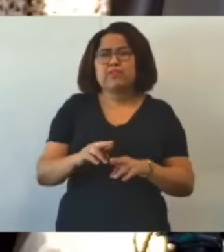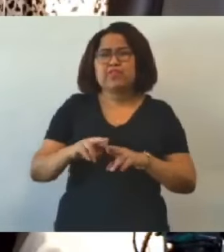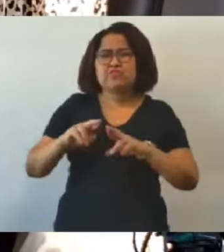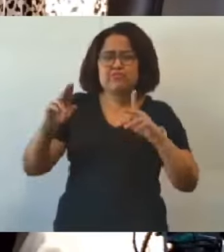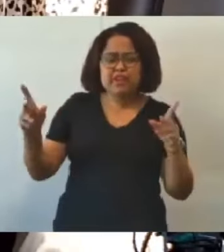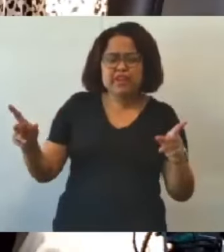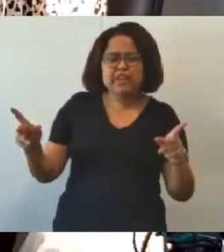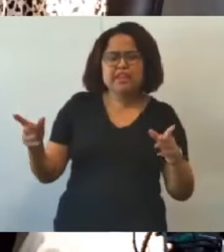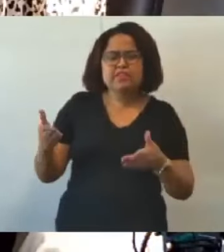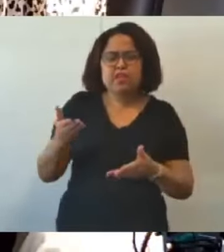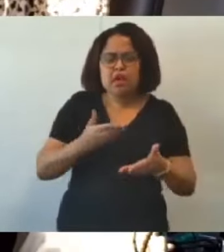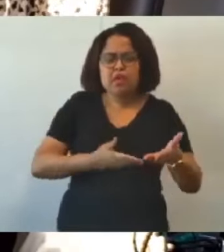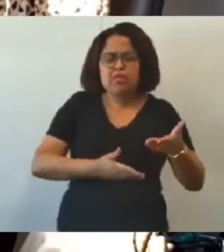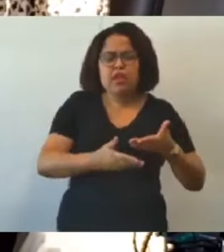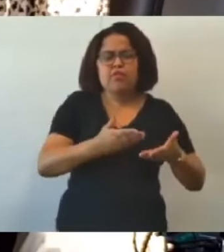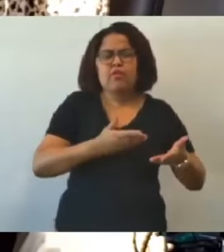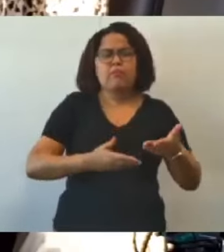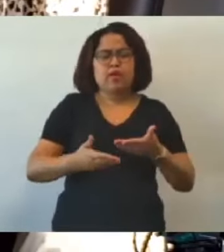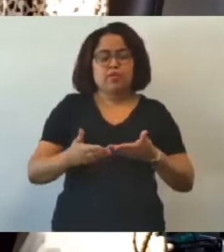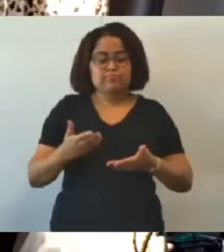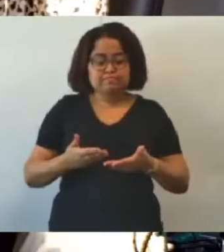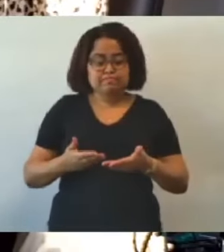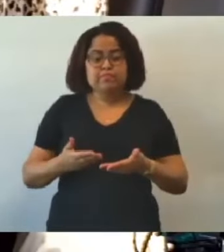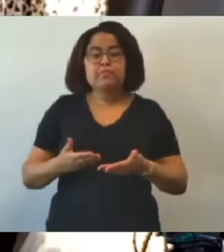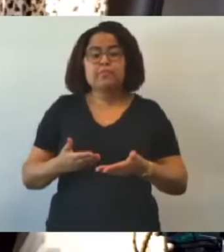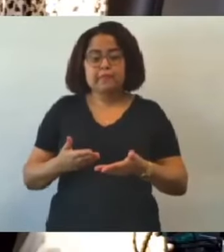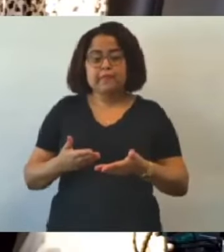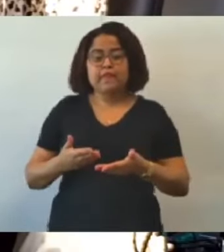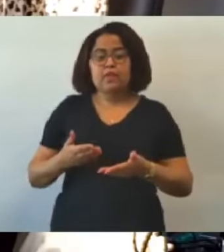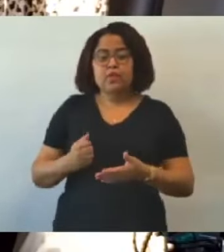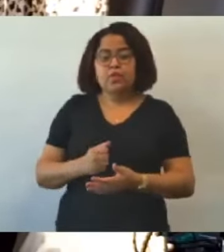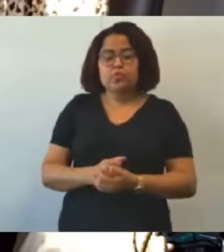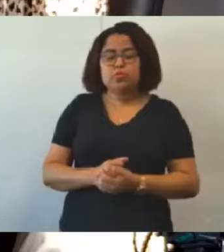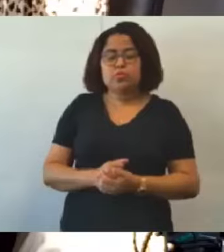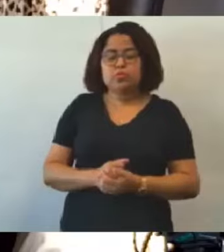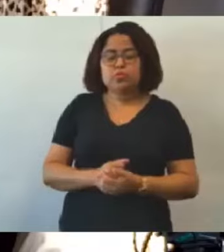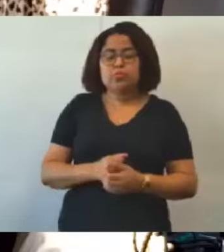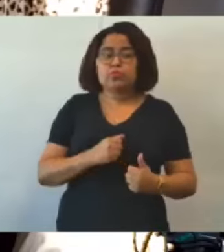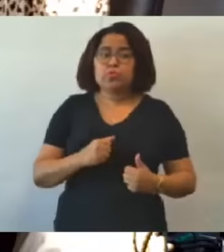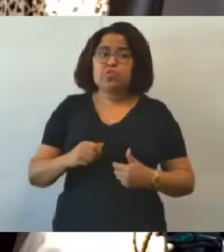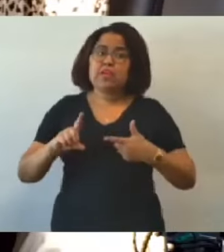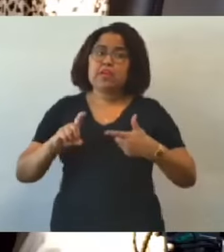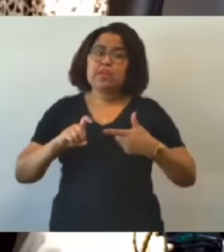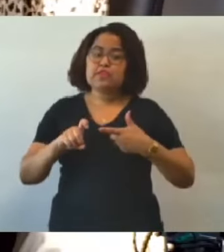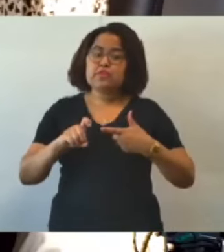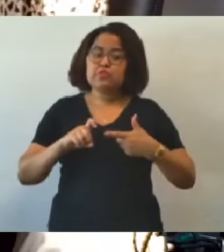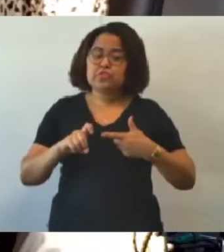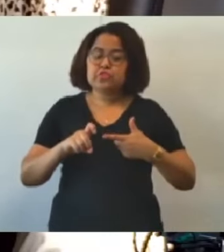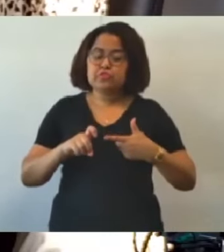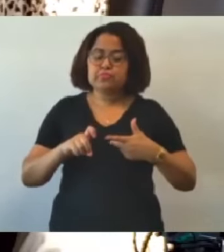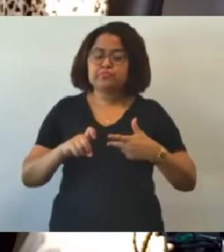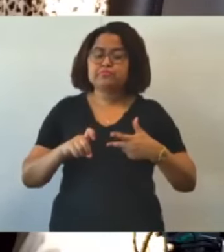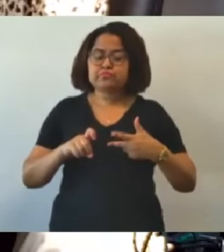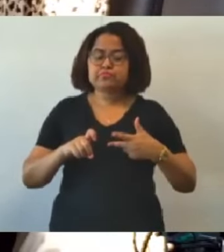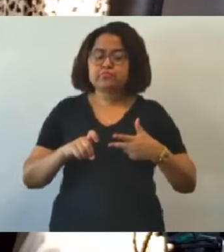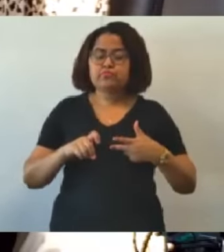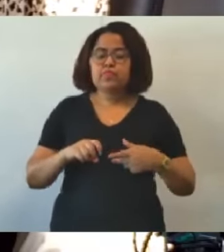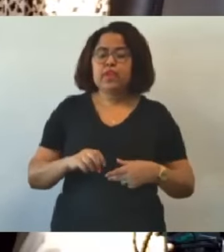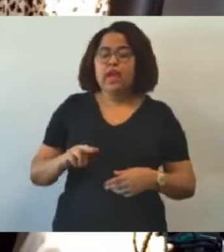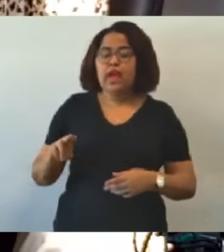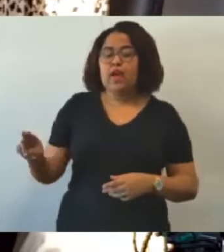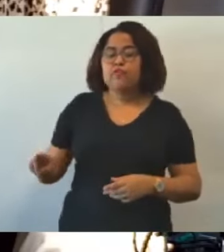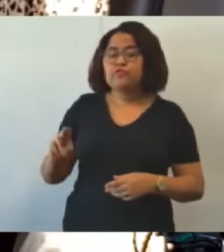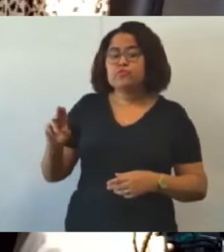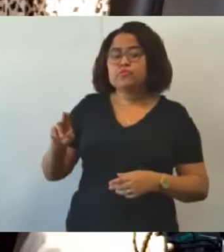tratamento por parte aí do Poder Executivo, e acaba que a função pública do